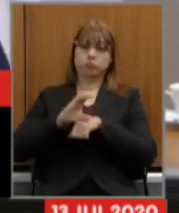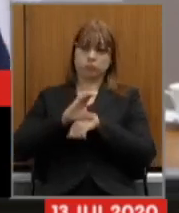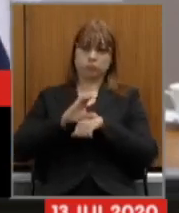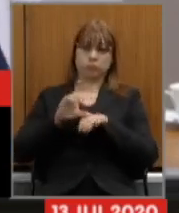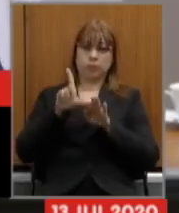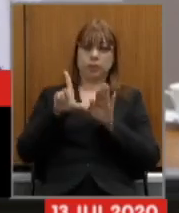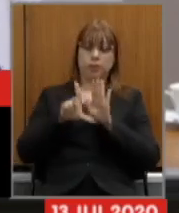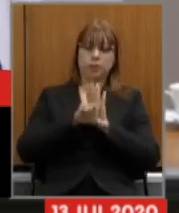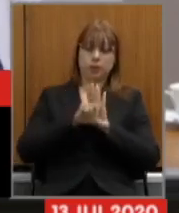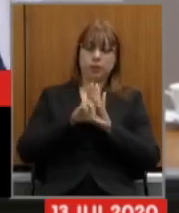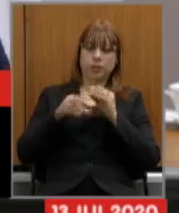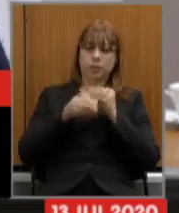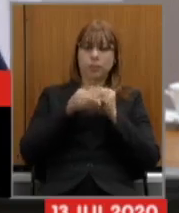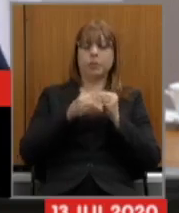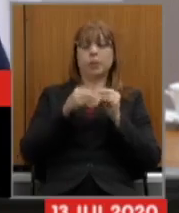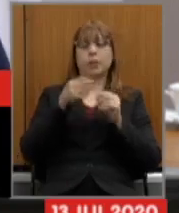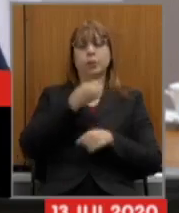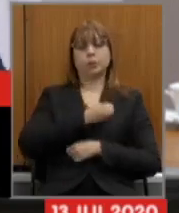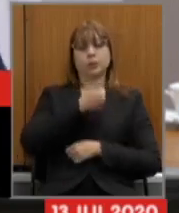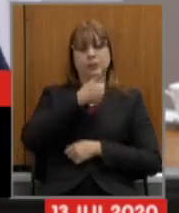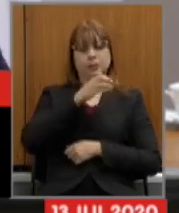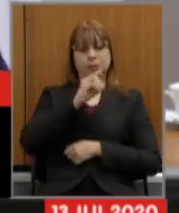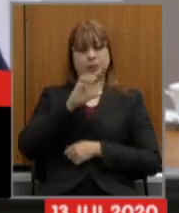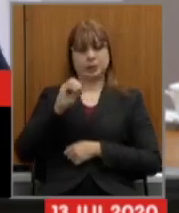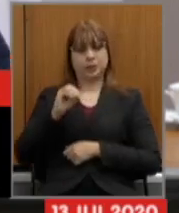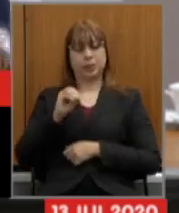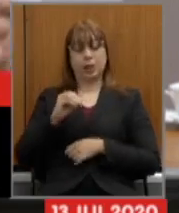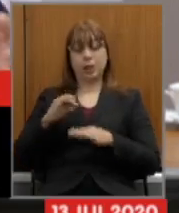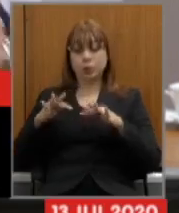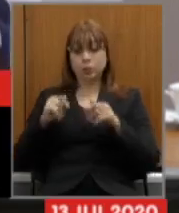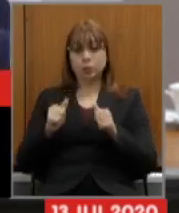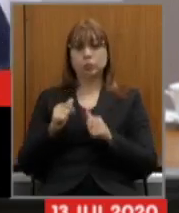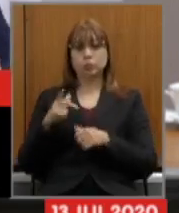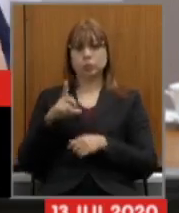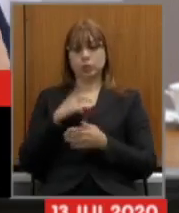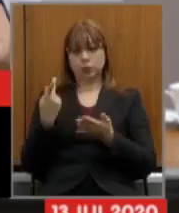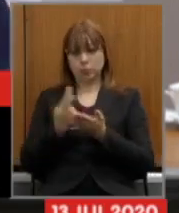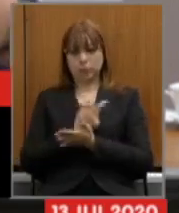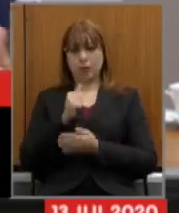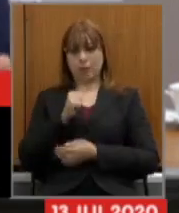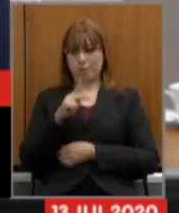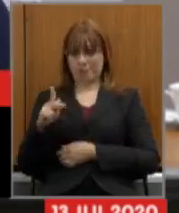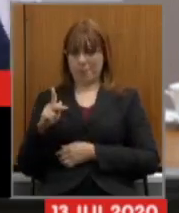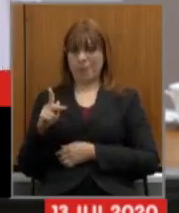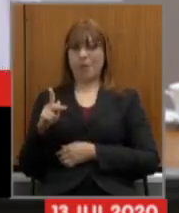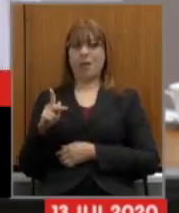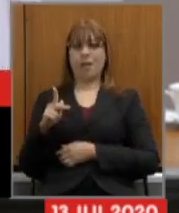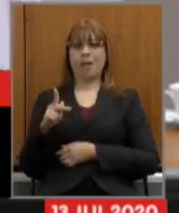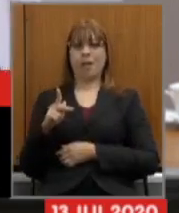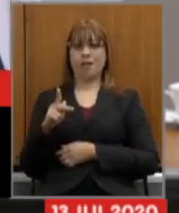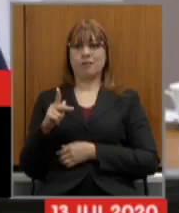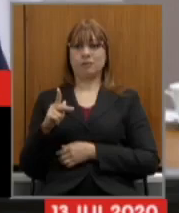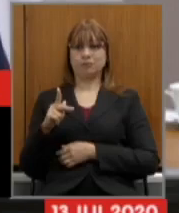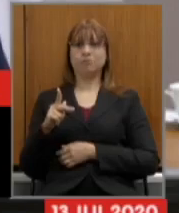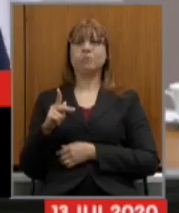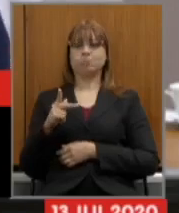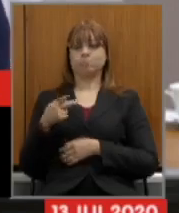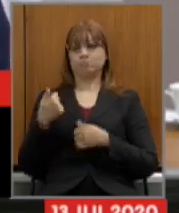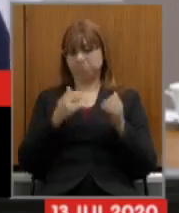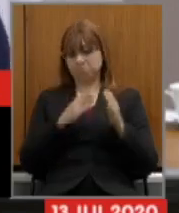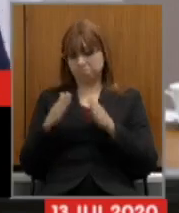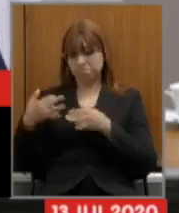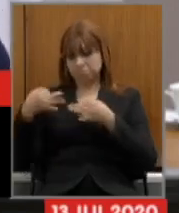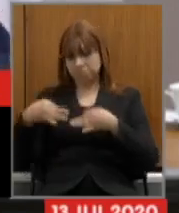complementar número 100 e todos que tiveram alguma condição de aposentadoria correram corretamente